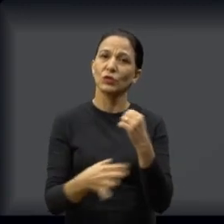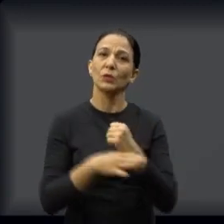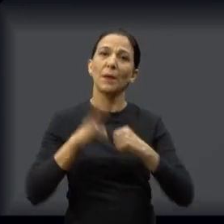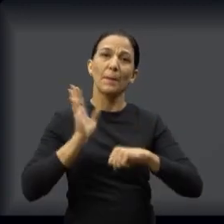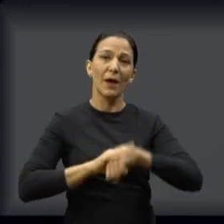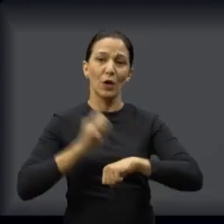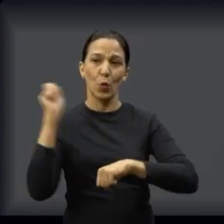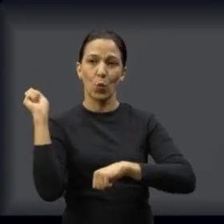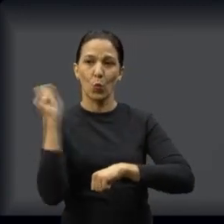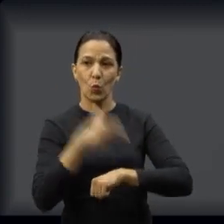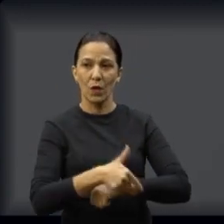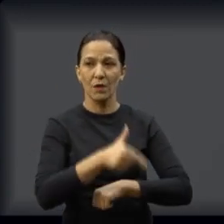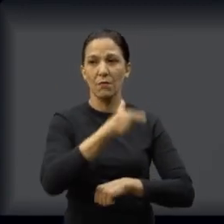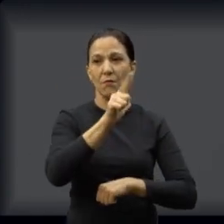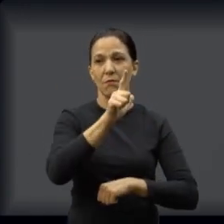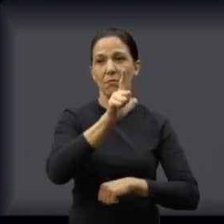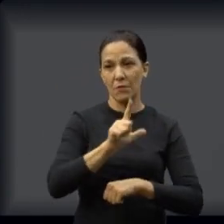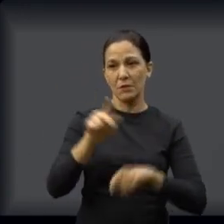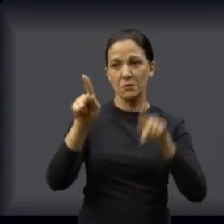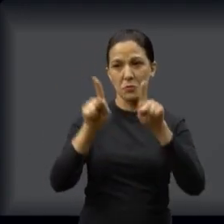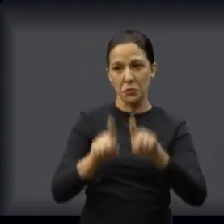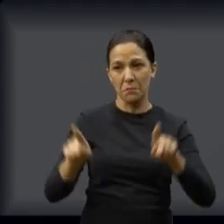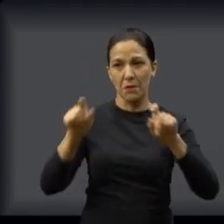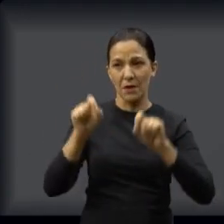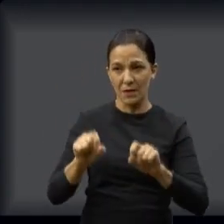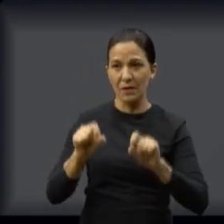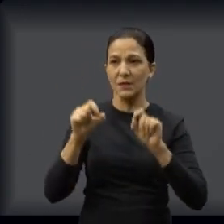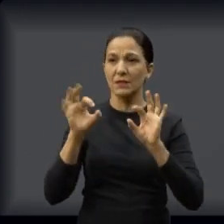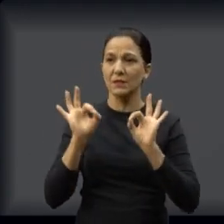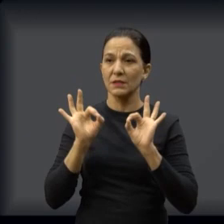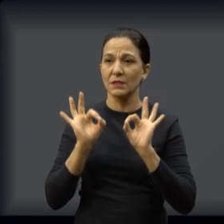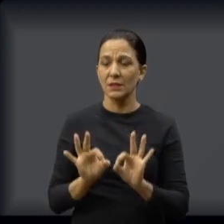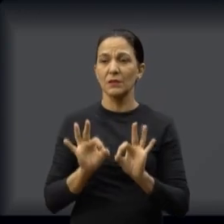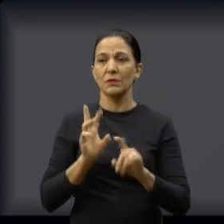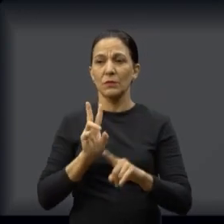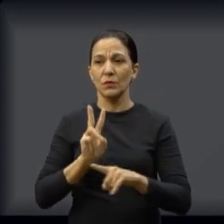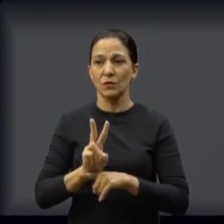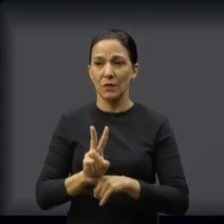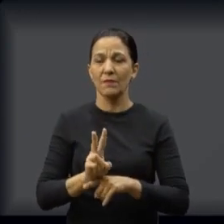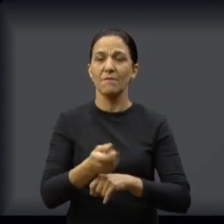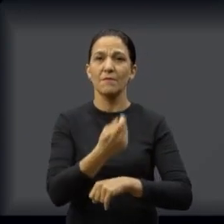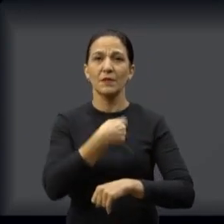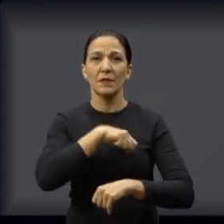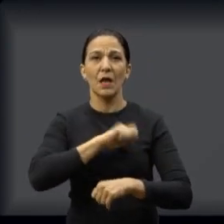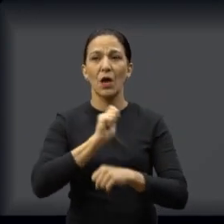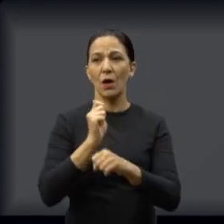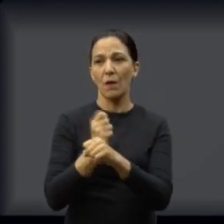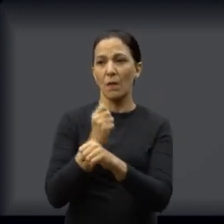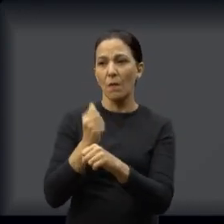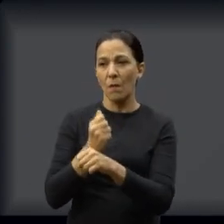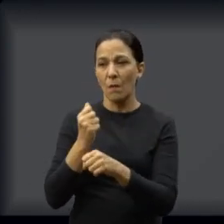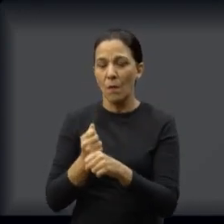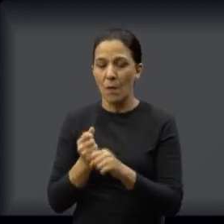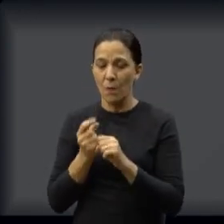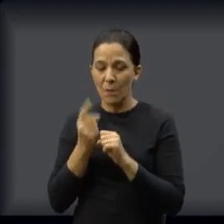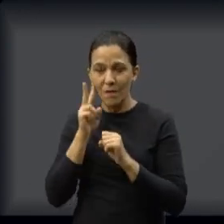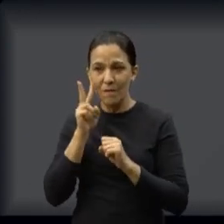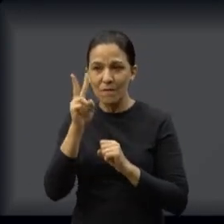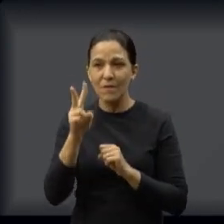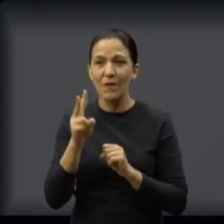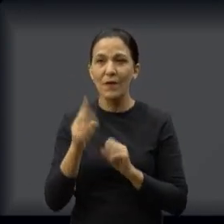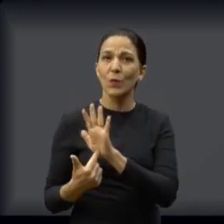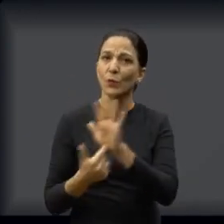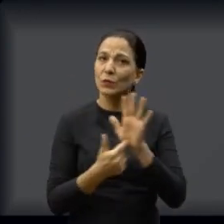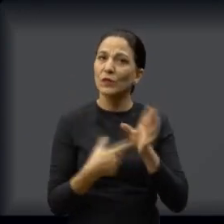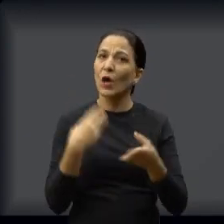em relação a esse espaço do Tropical Shopping, e a gente vai continuar, a gente vai vir aqui, fiscalizar a obra, ver, acompanhar e mostrar para